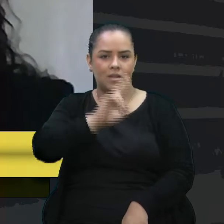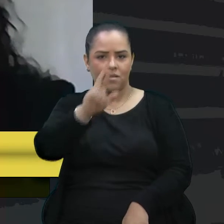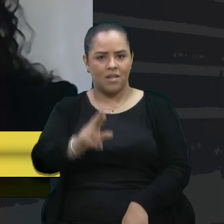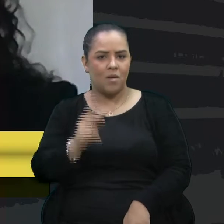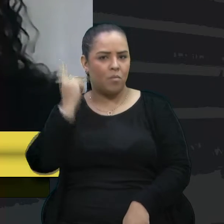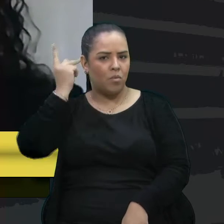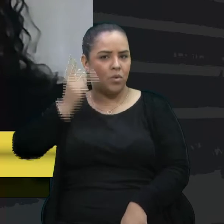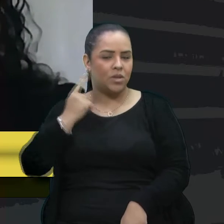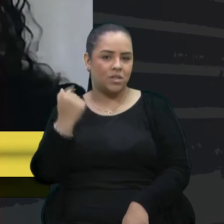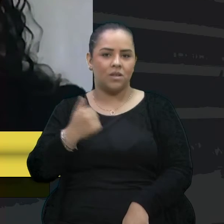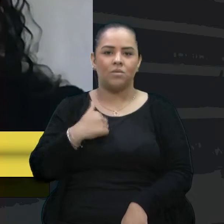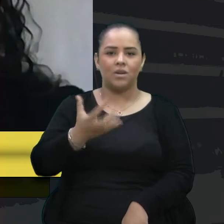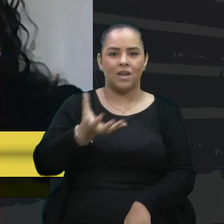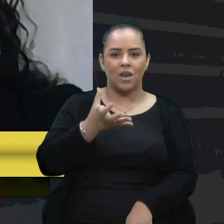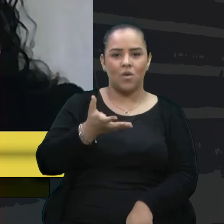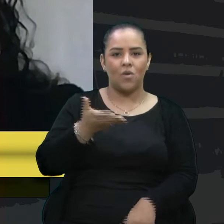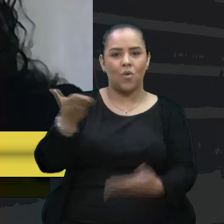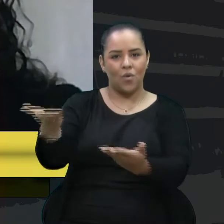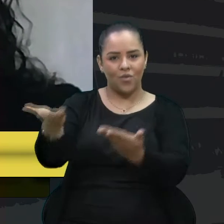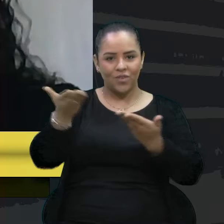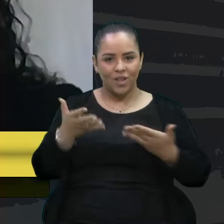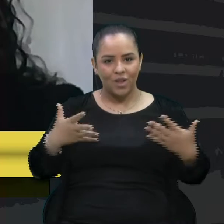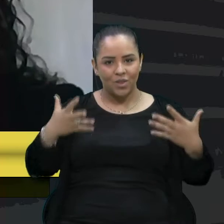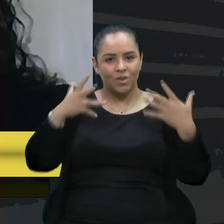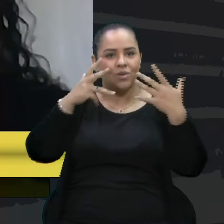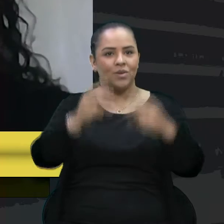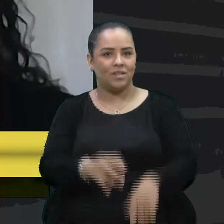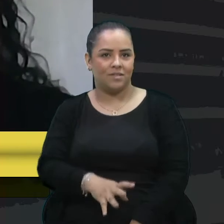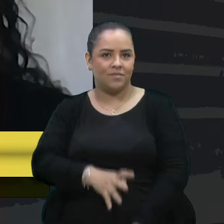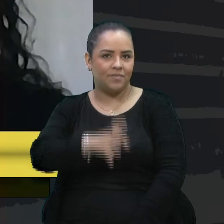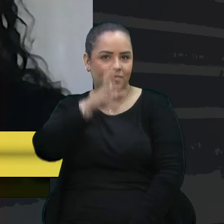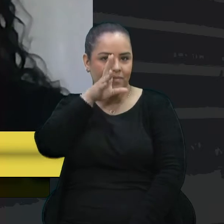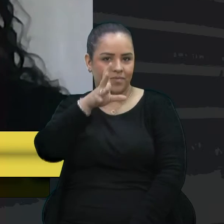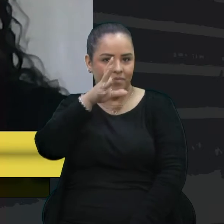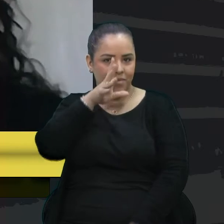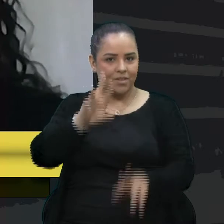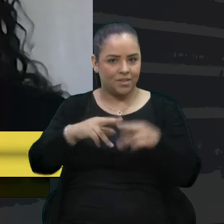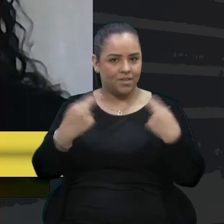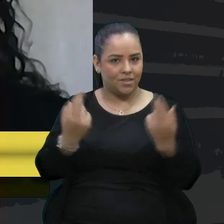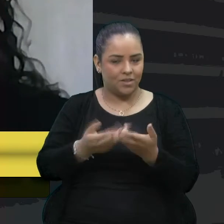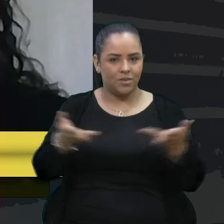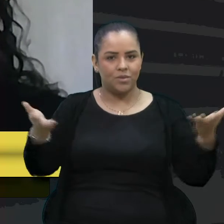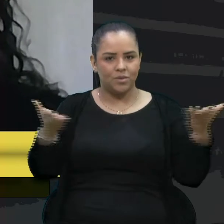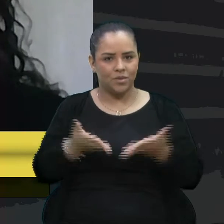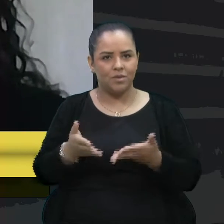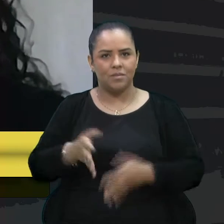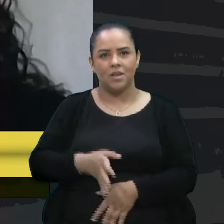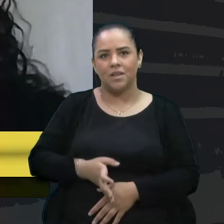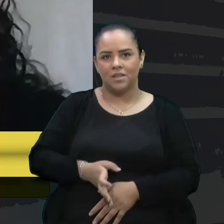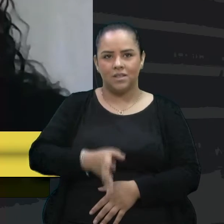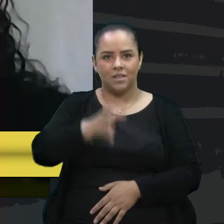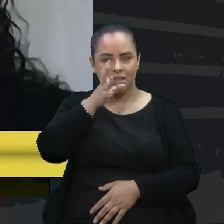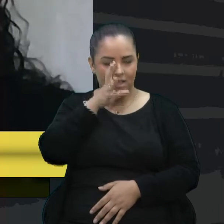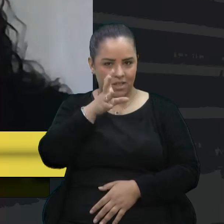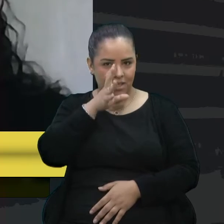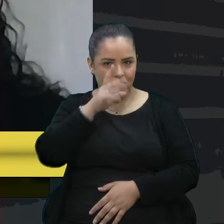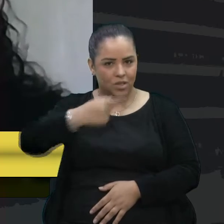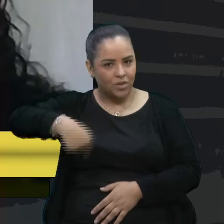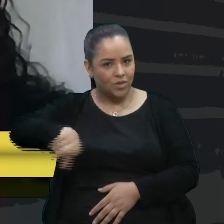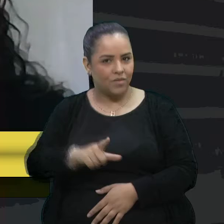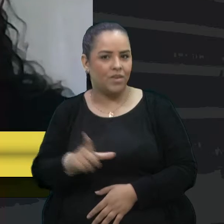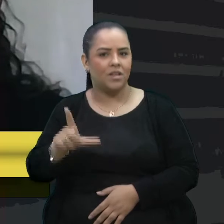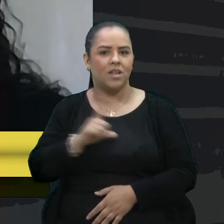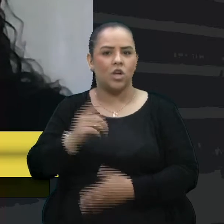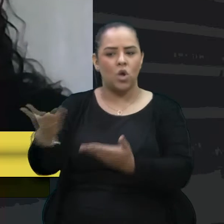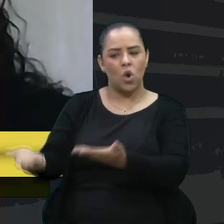Quero estender o convite a todos que estão nos acompanhando nesta sessão para que acompanhem. Teremos então como